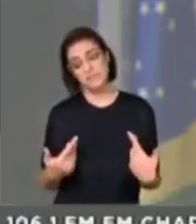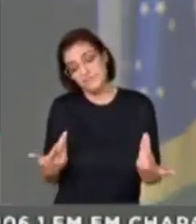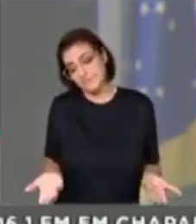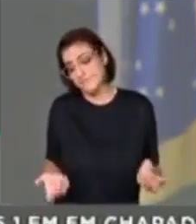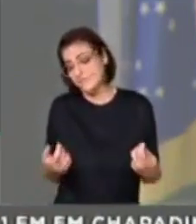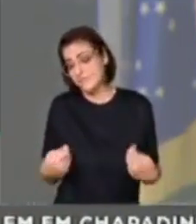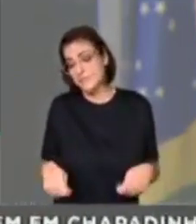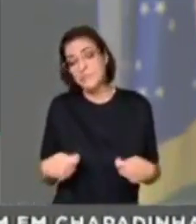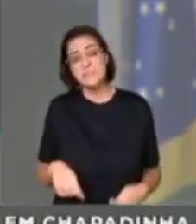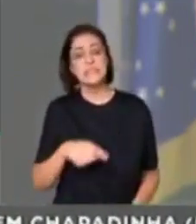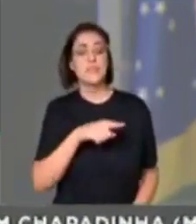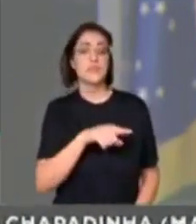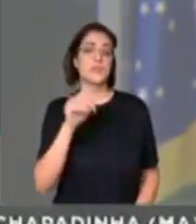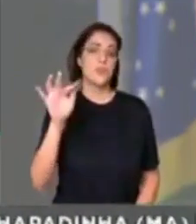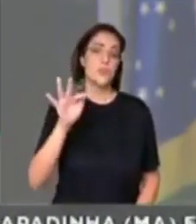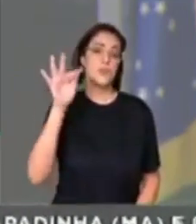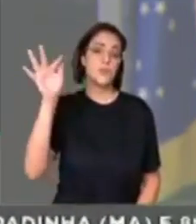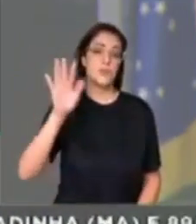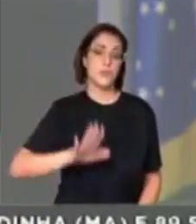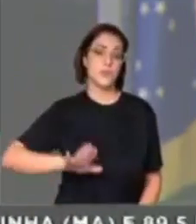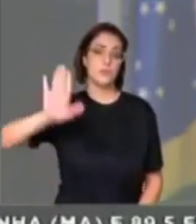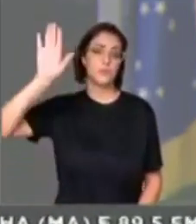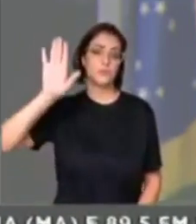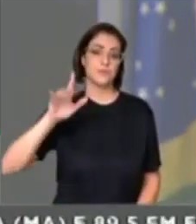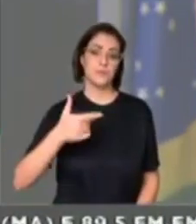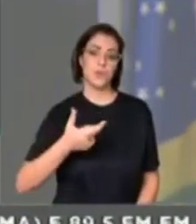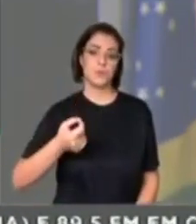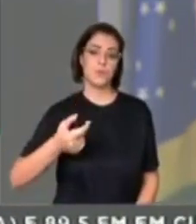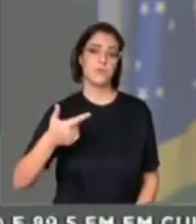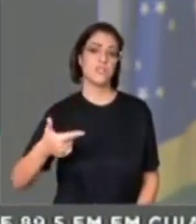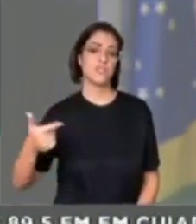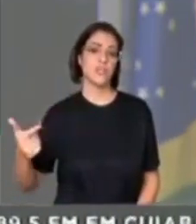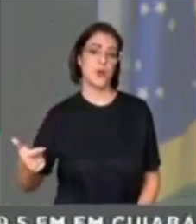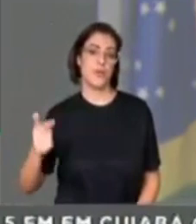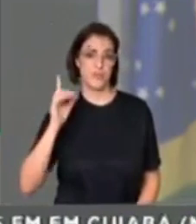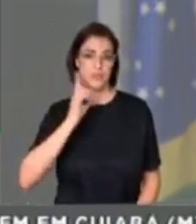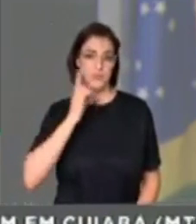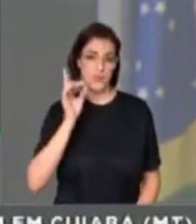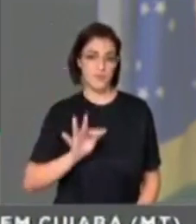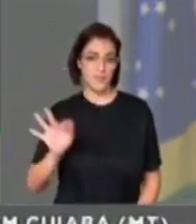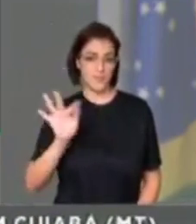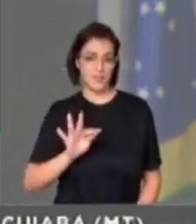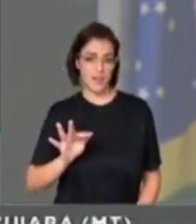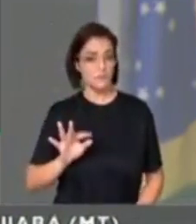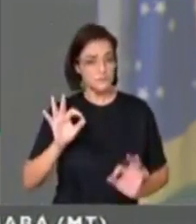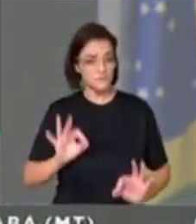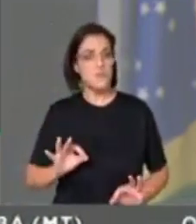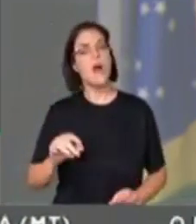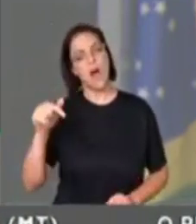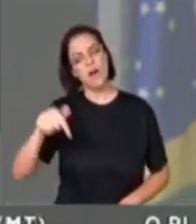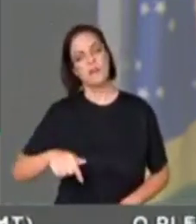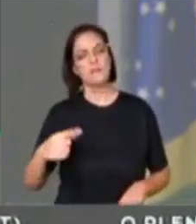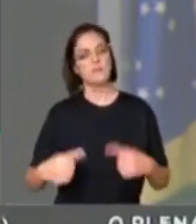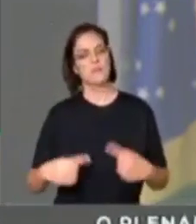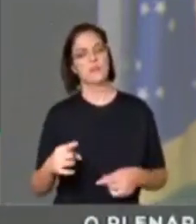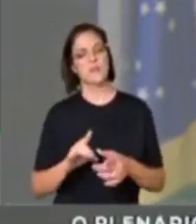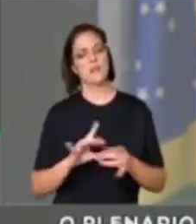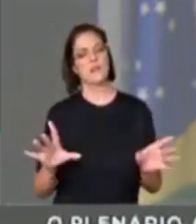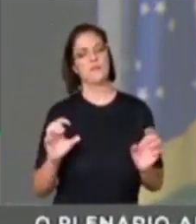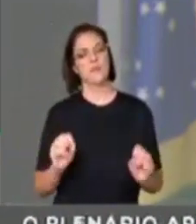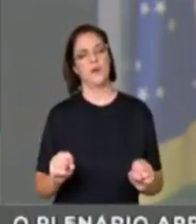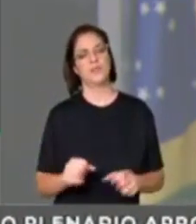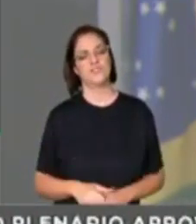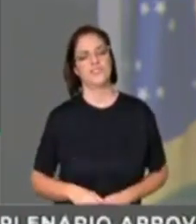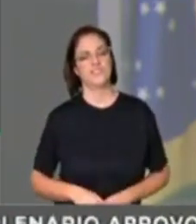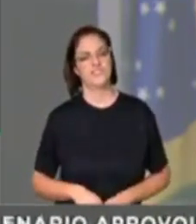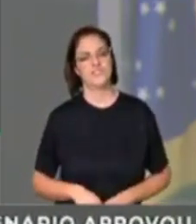disputa a eleição em 2022, consigam mandar o deputado federal, para depois discutir o mérito da proposta. Antes disso, é